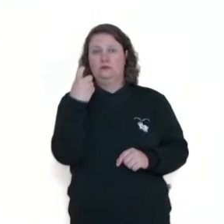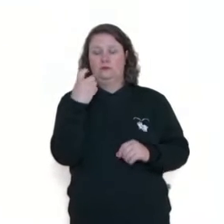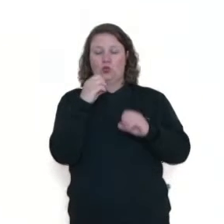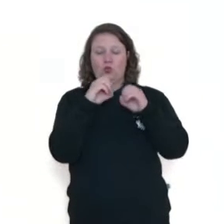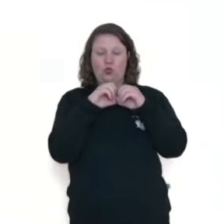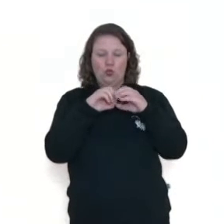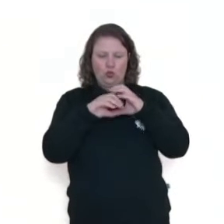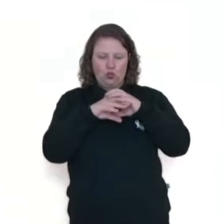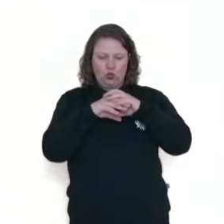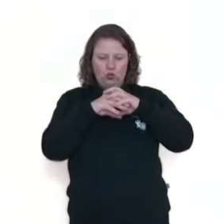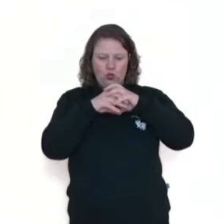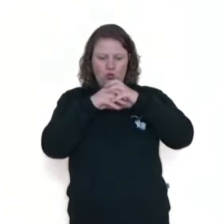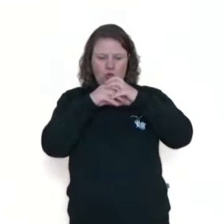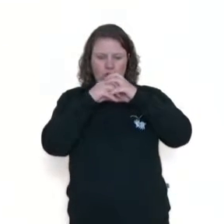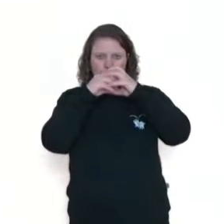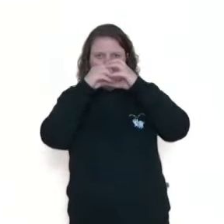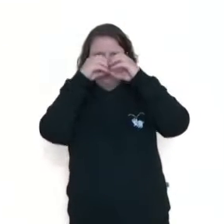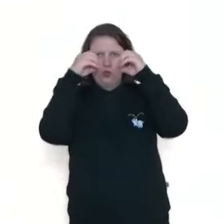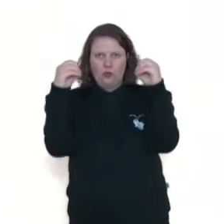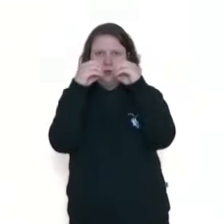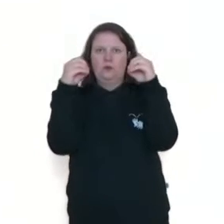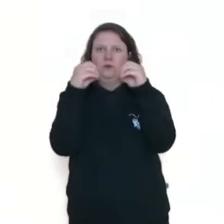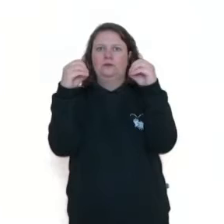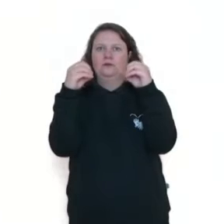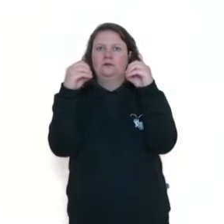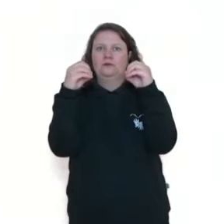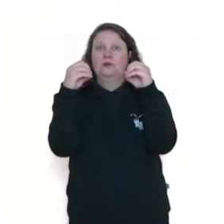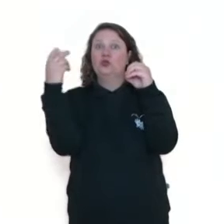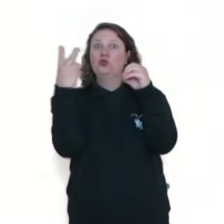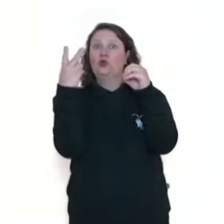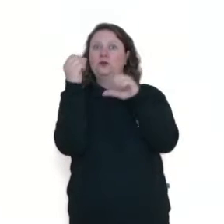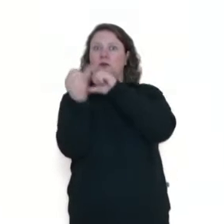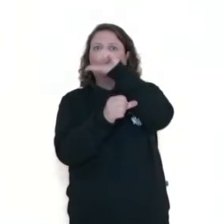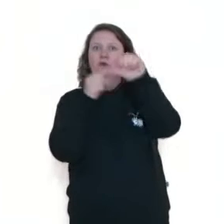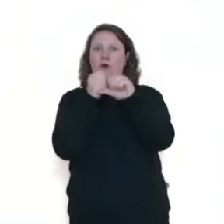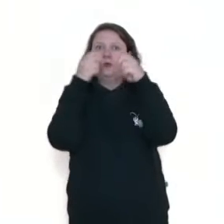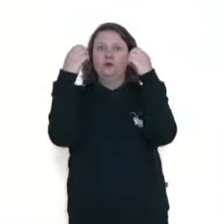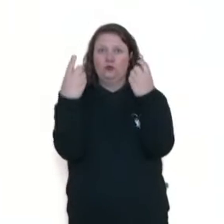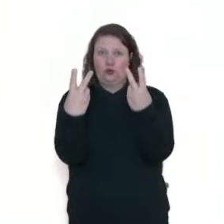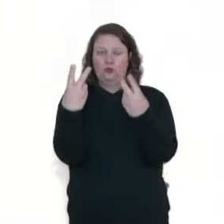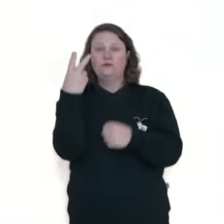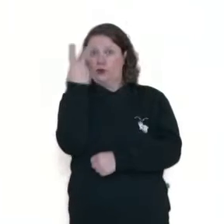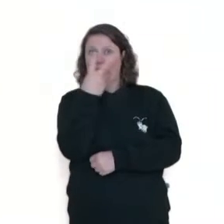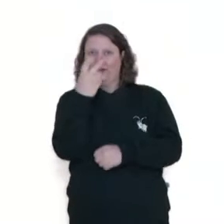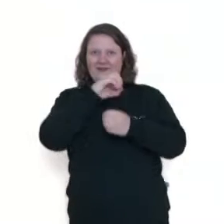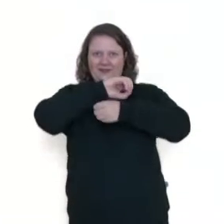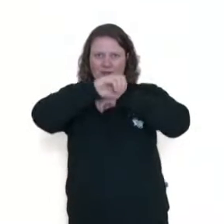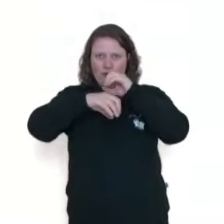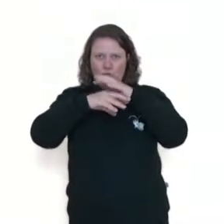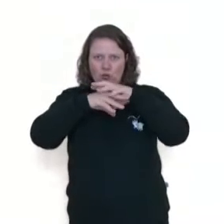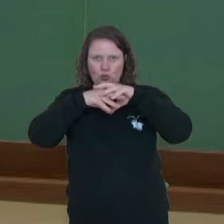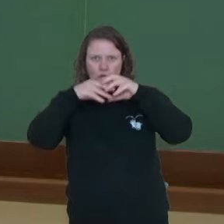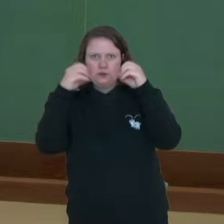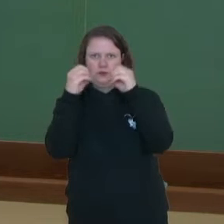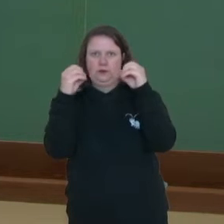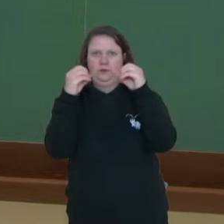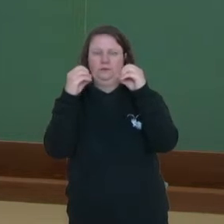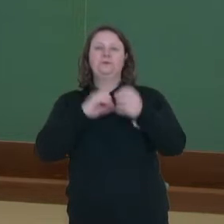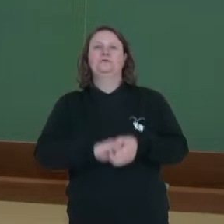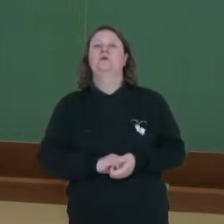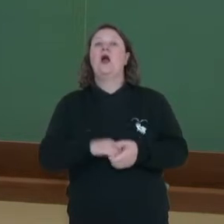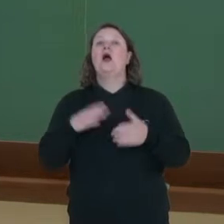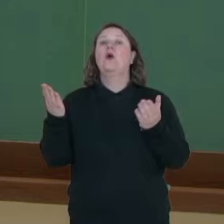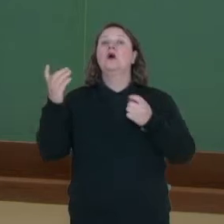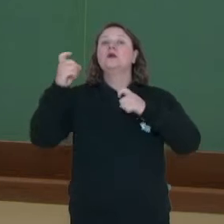o material genético vai se duplicar e eu vou transformar em dois indivíduos. E assexuada, ocorre o